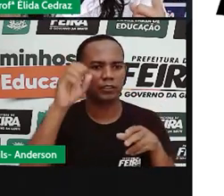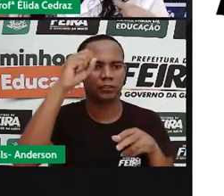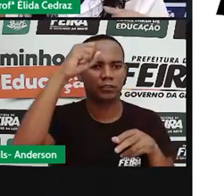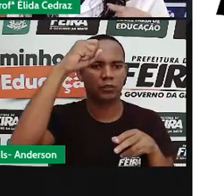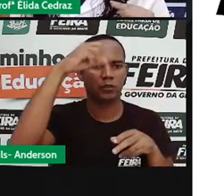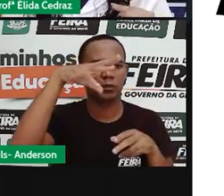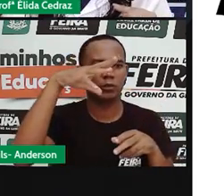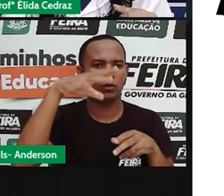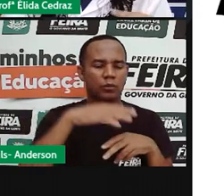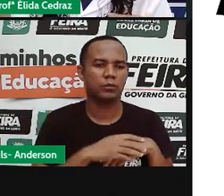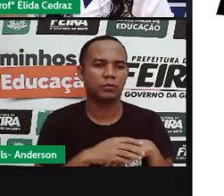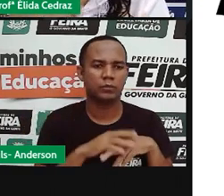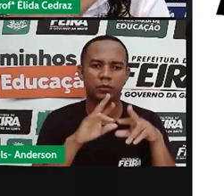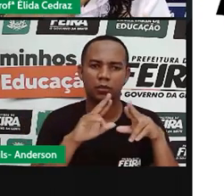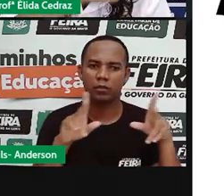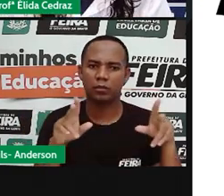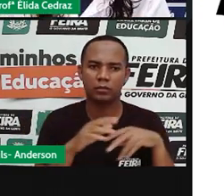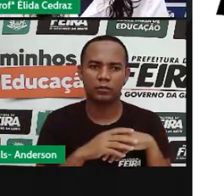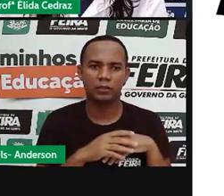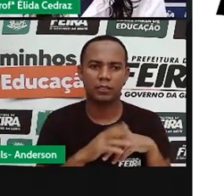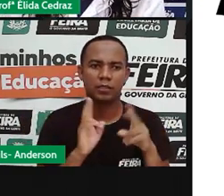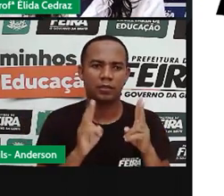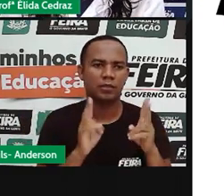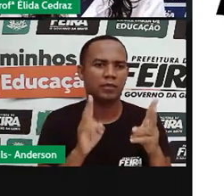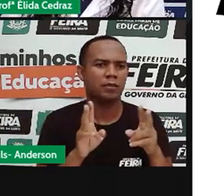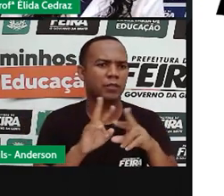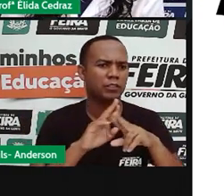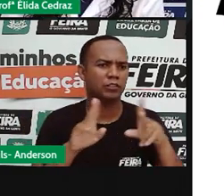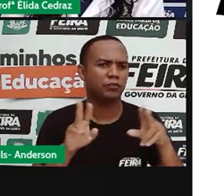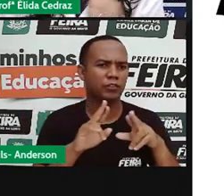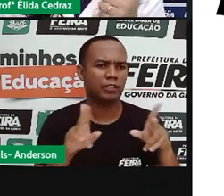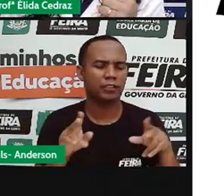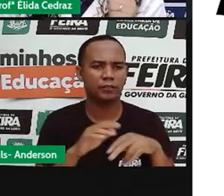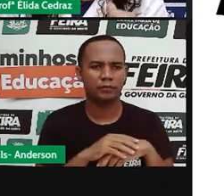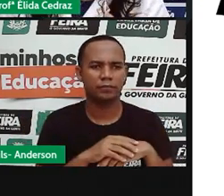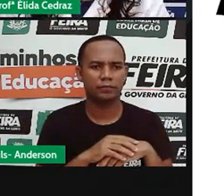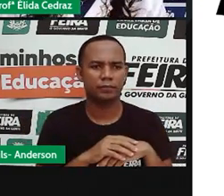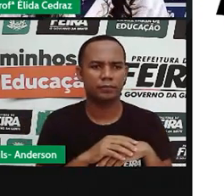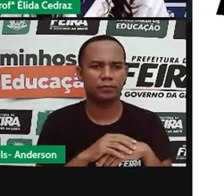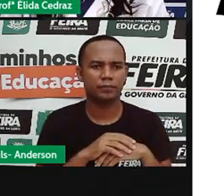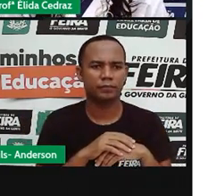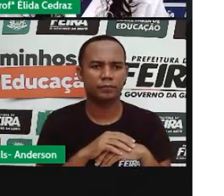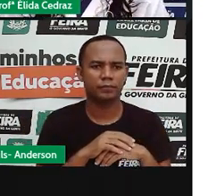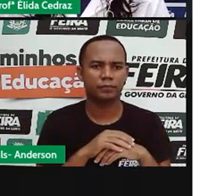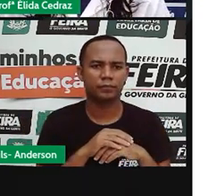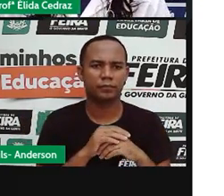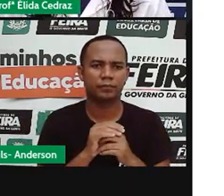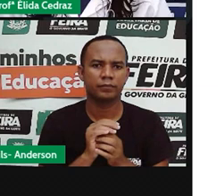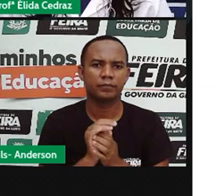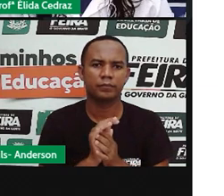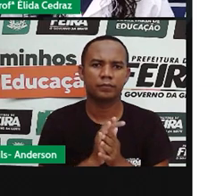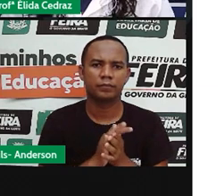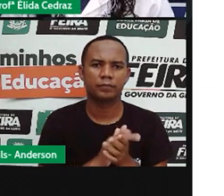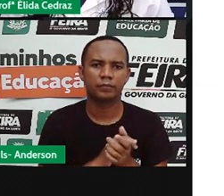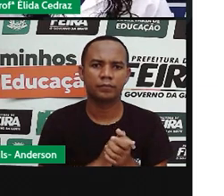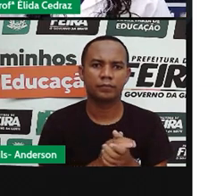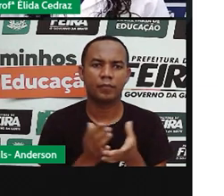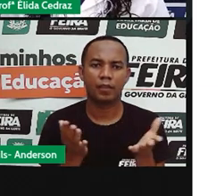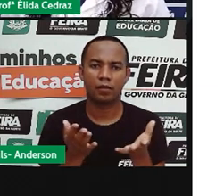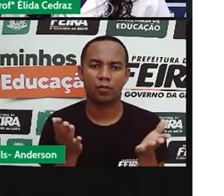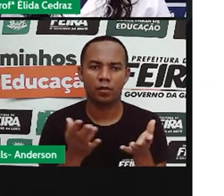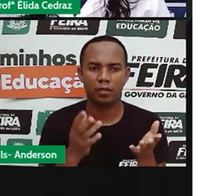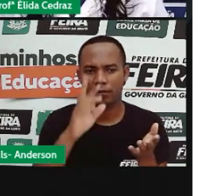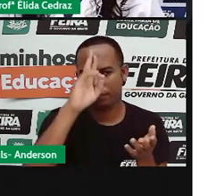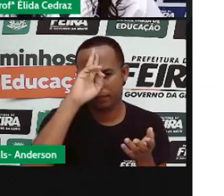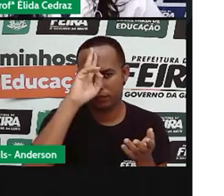a sombra sempre vai ficar do outro lado. Entendeu? Isso aí. Vamos lá. Agora, meio